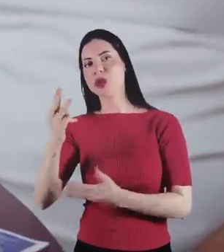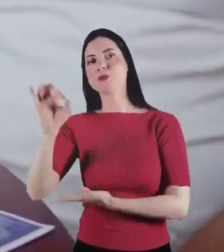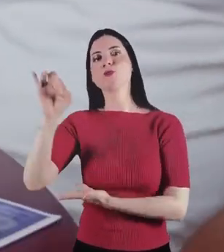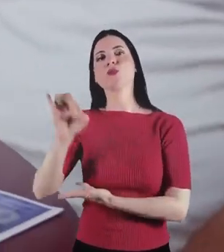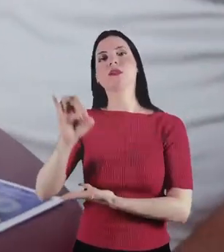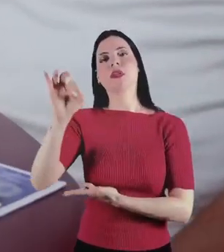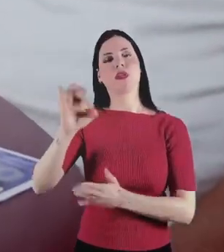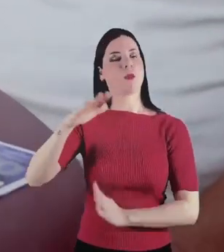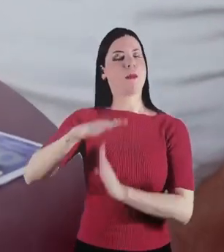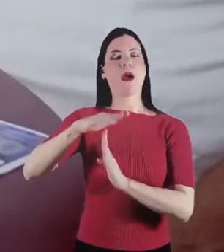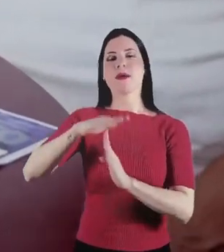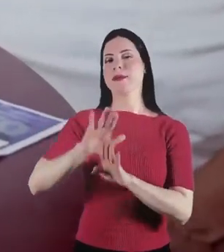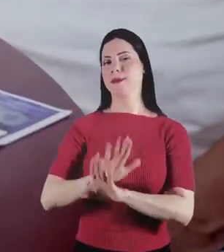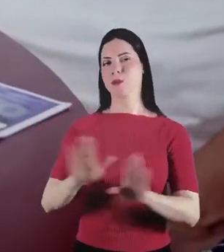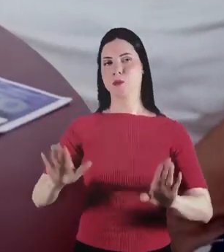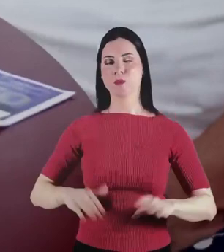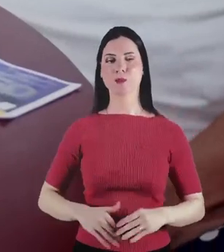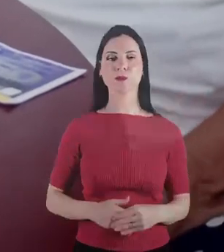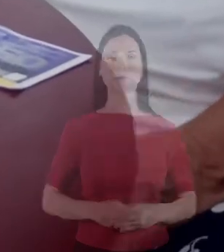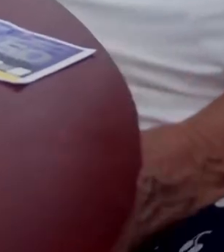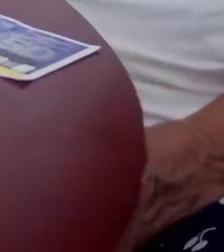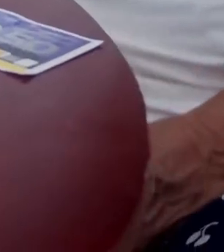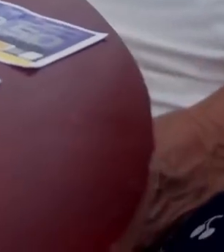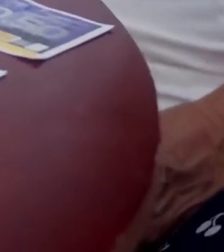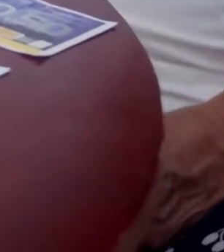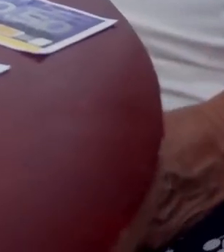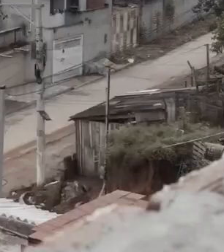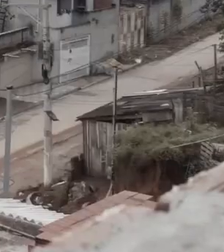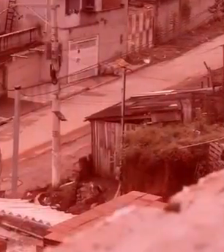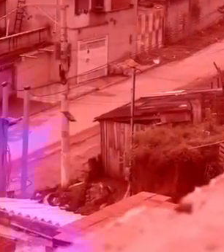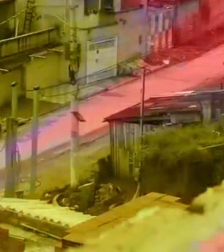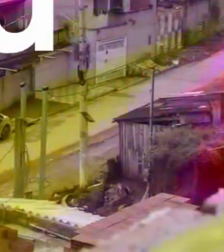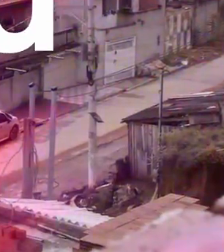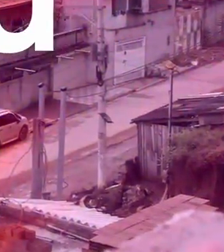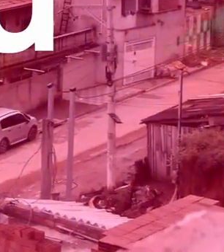1% a 3% no máximo.